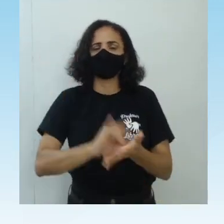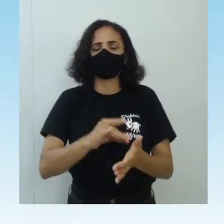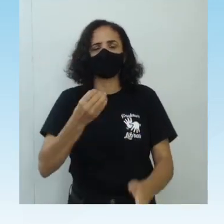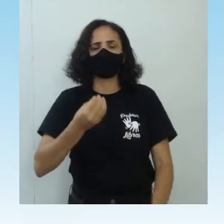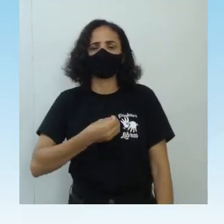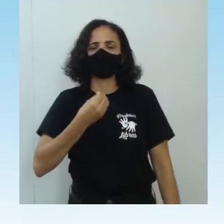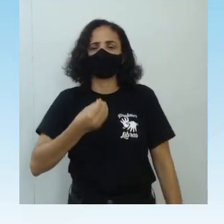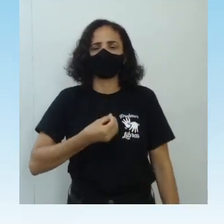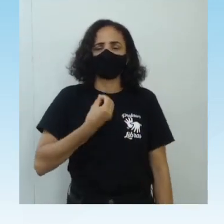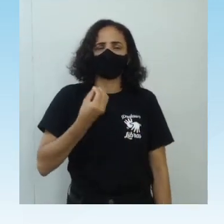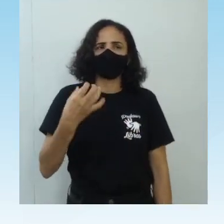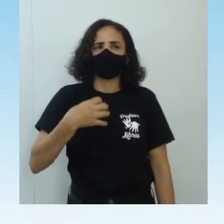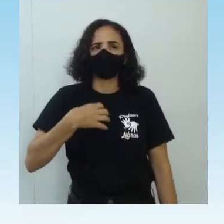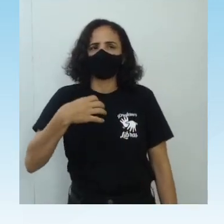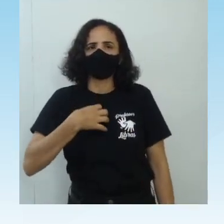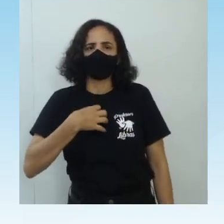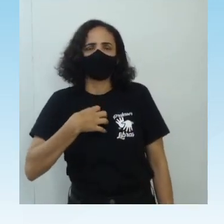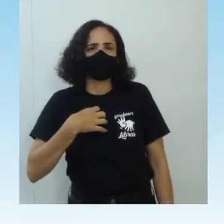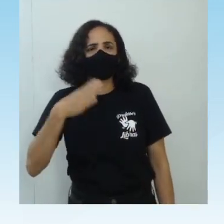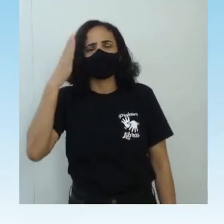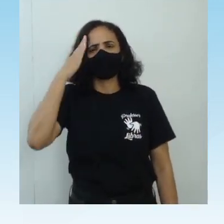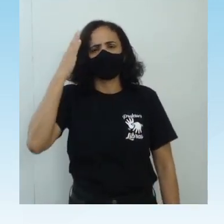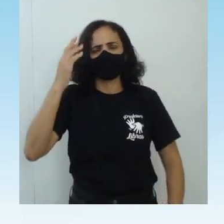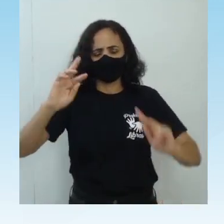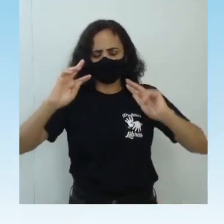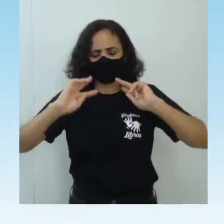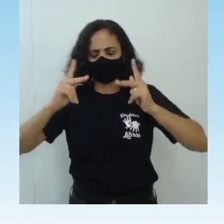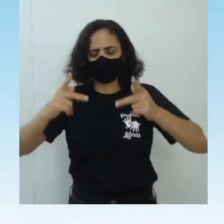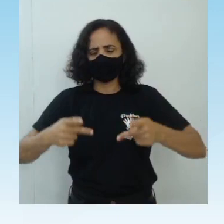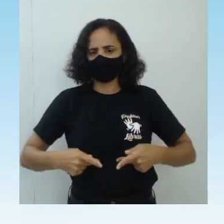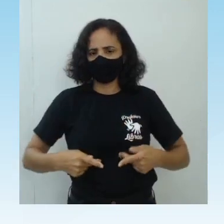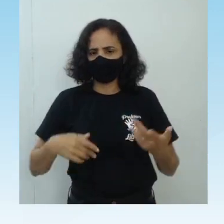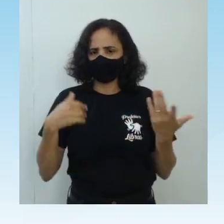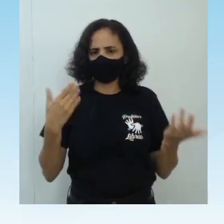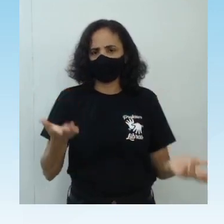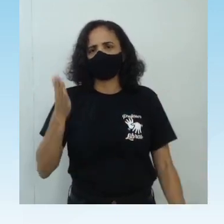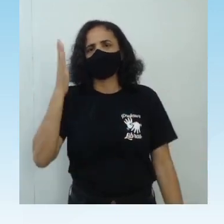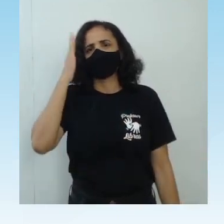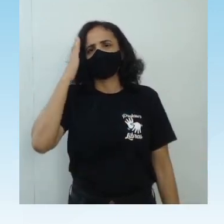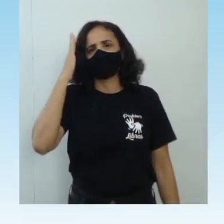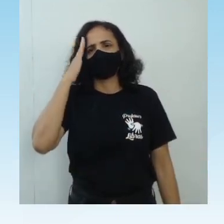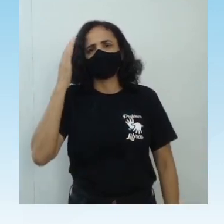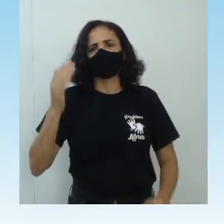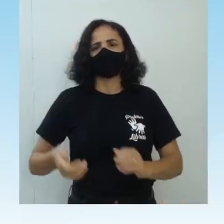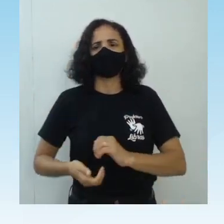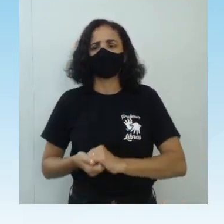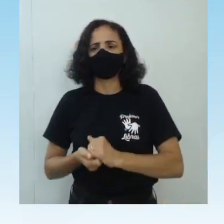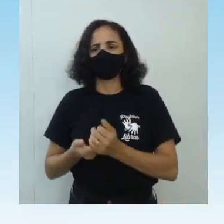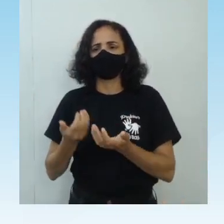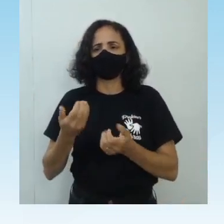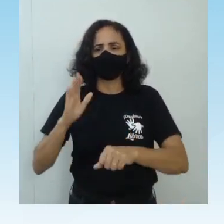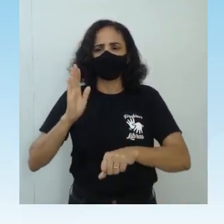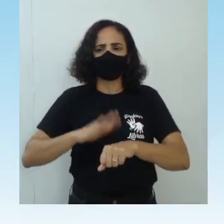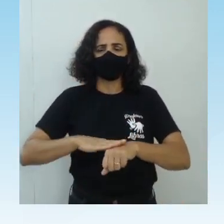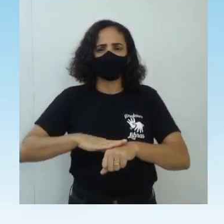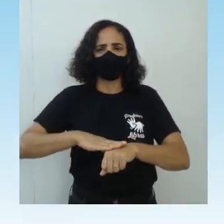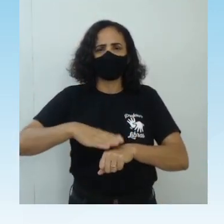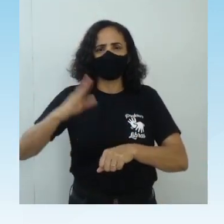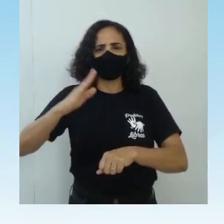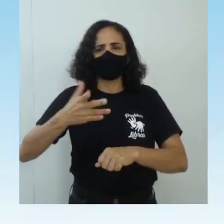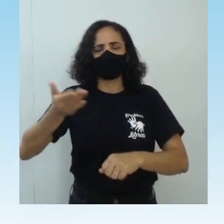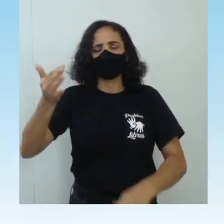sentido às questões humanas. Será que realmente é isso? Vamos entender um pouquinho mais sobre essa questão da